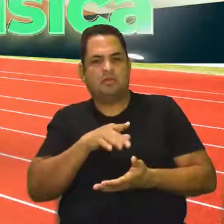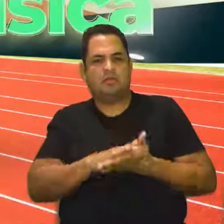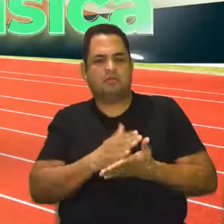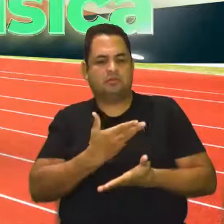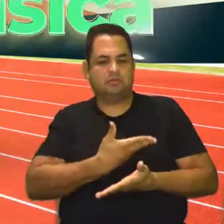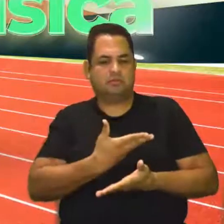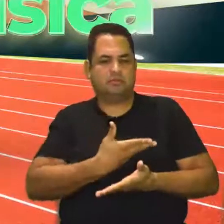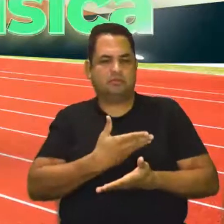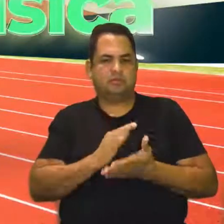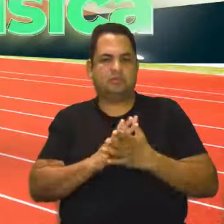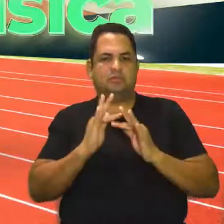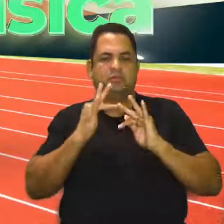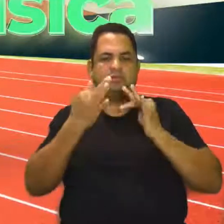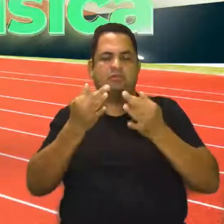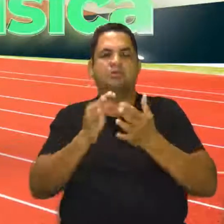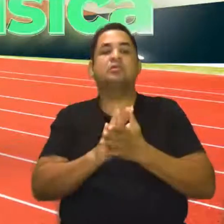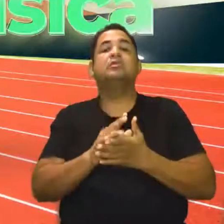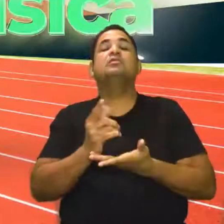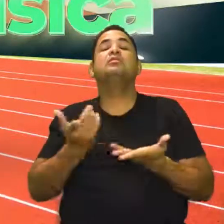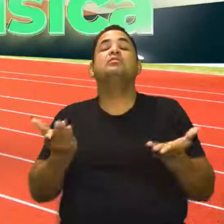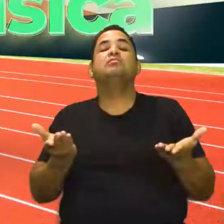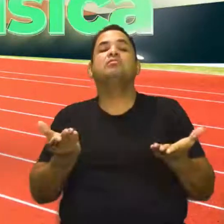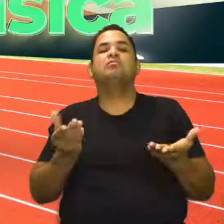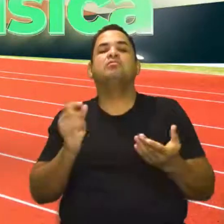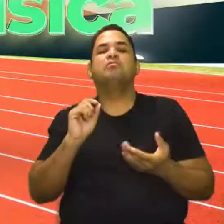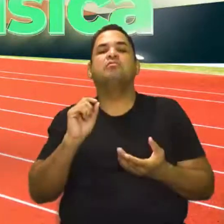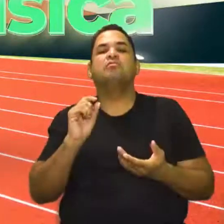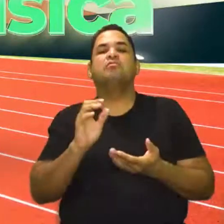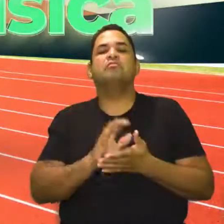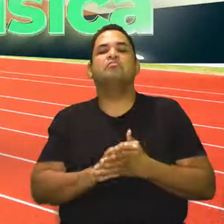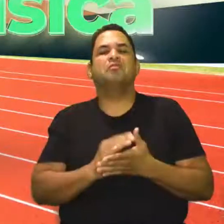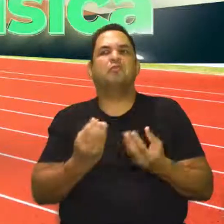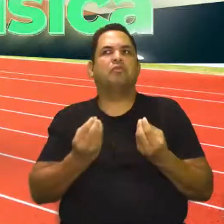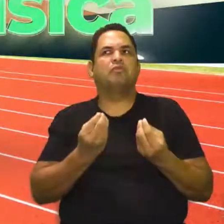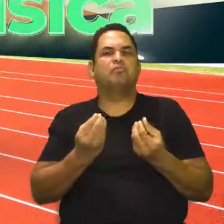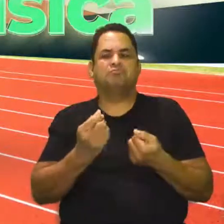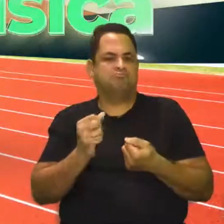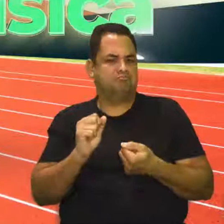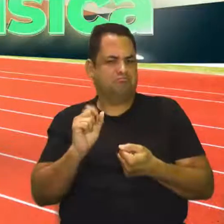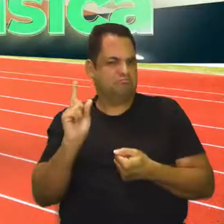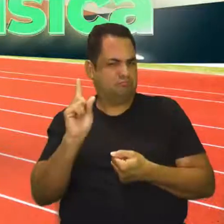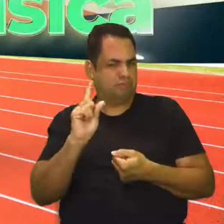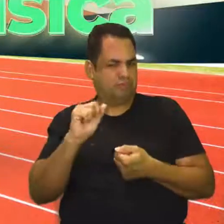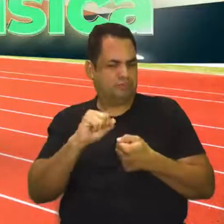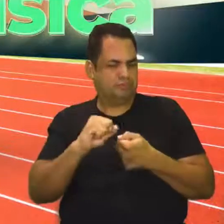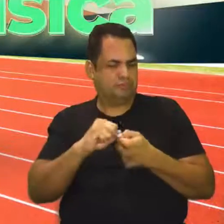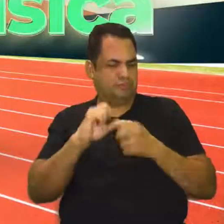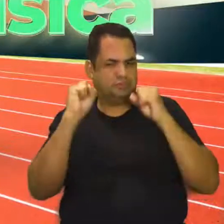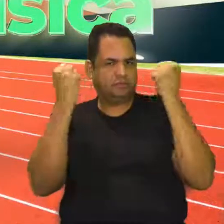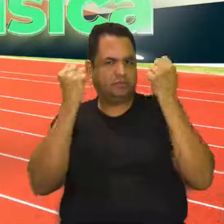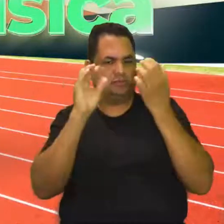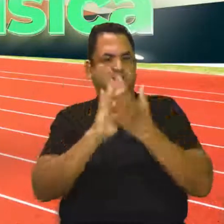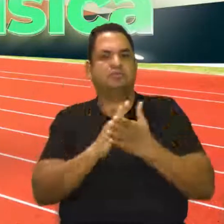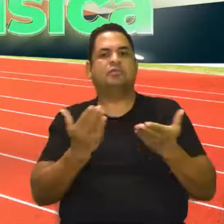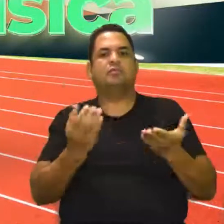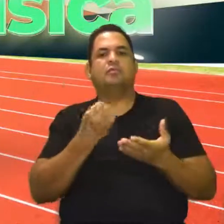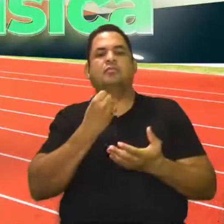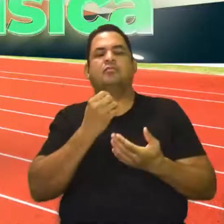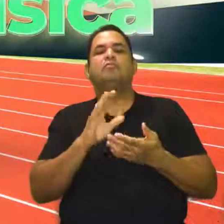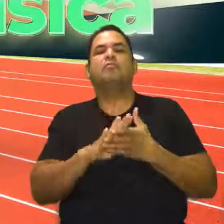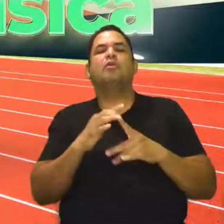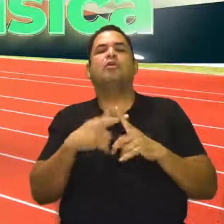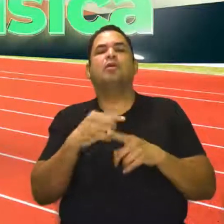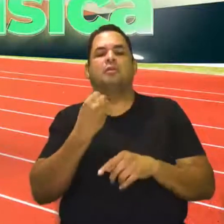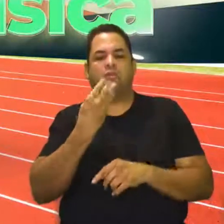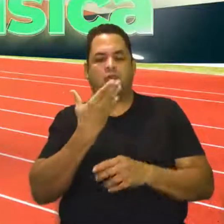com seus amigos, e no final vai dizer, e aí? Tu vai ficar sem fazer atividade física? Aí você mostra a aula para eles. Olha o tanto de benefício. E